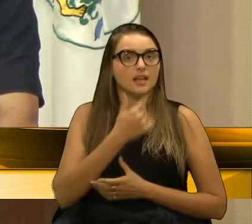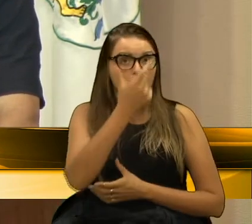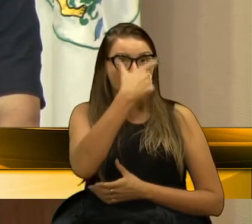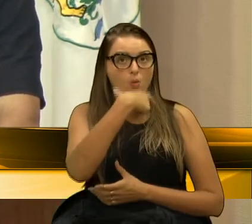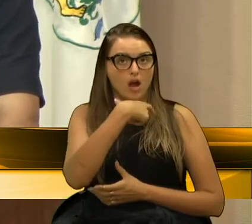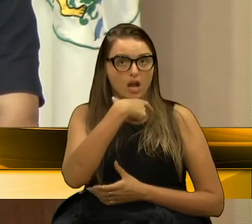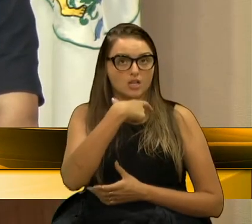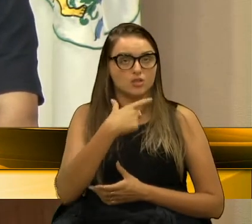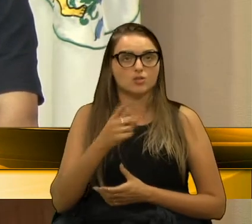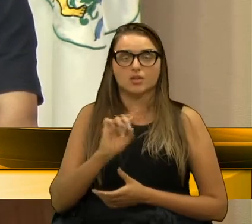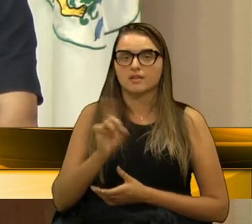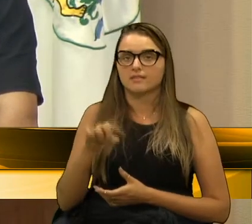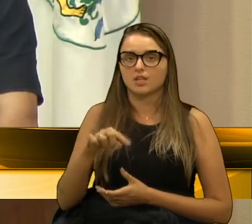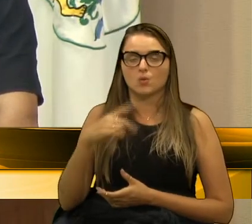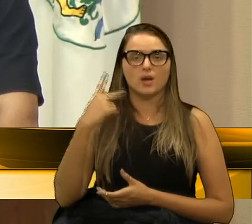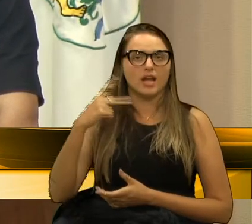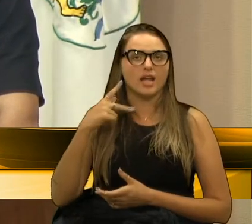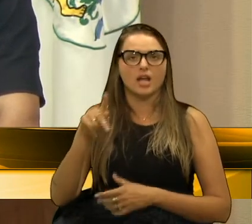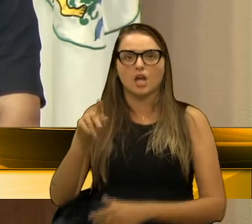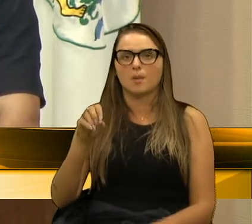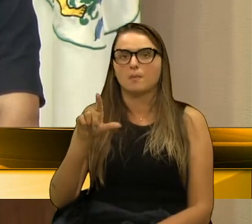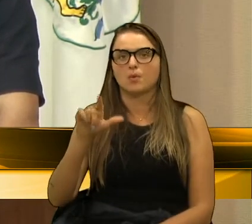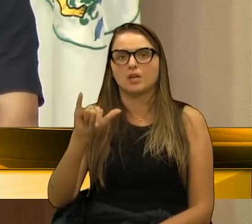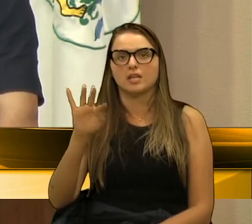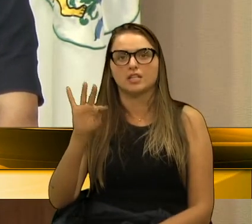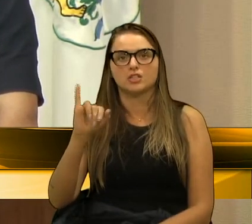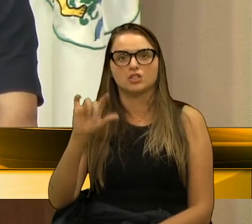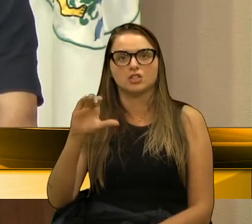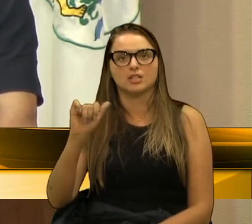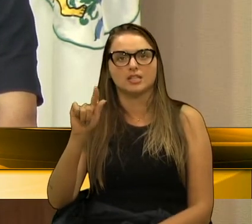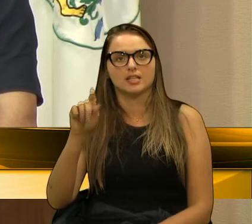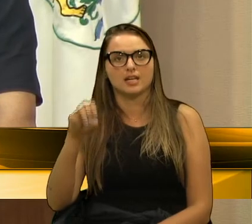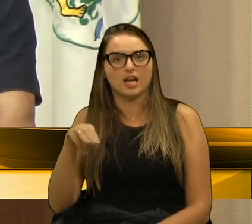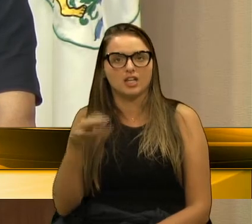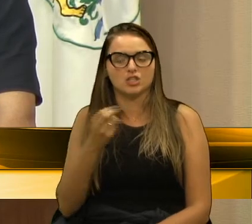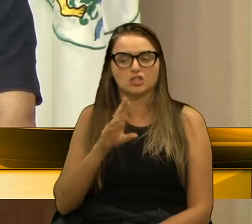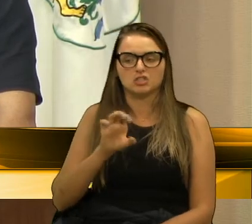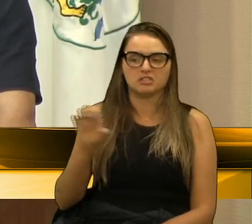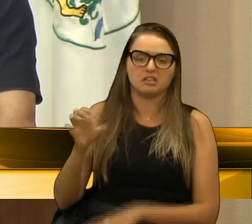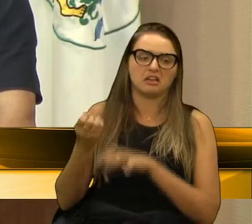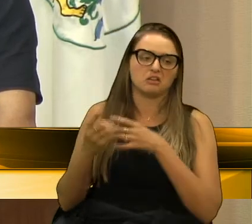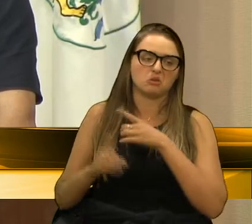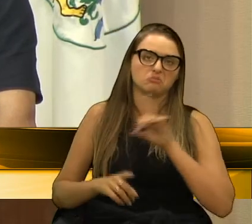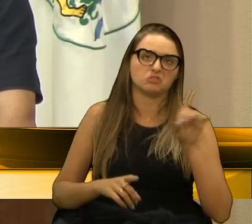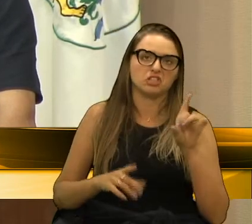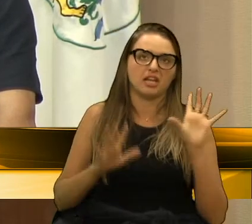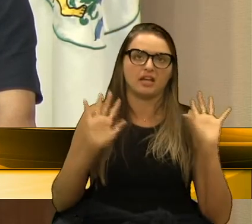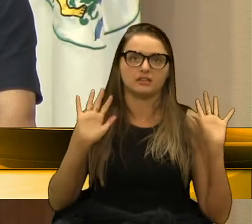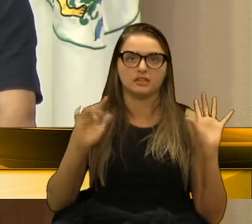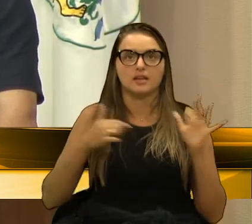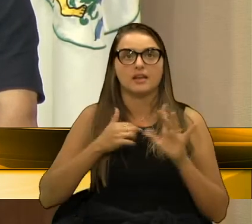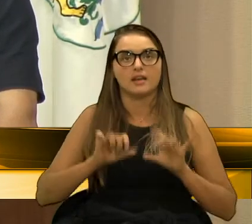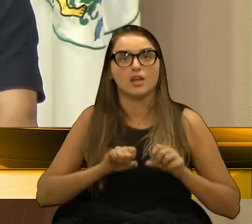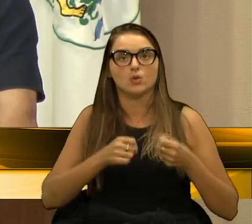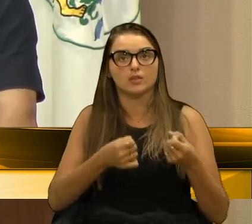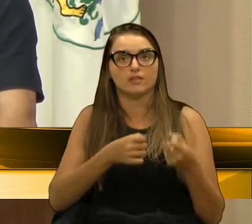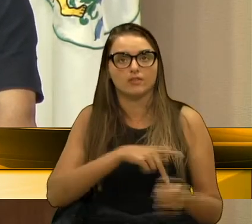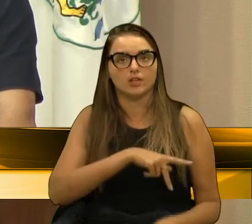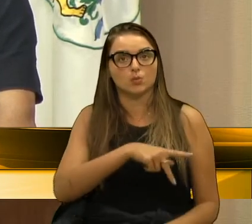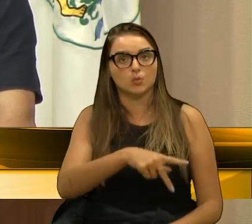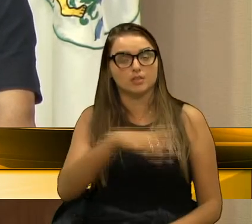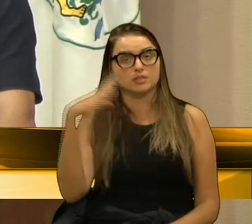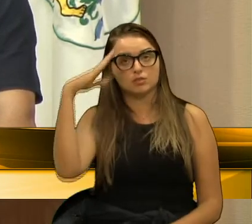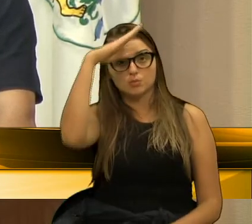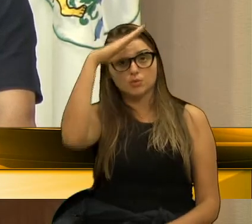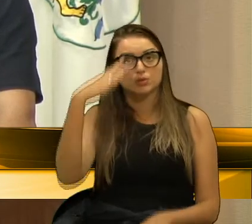aqui não se trata de politicagem, vereador Marcão, nem de direita, nem de esquerda. E eu defendo o presidente por um único motivo,